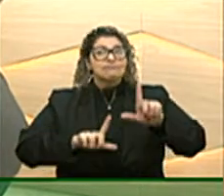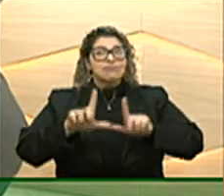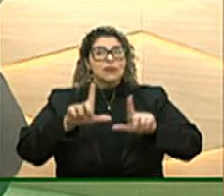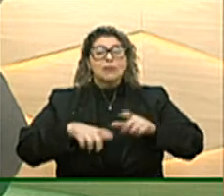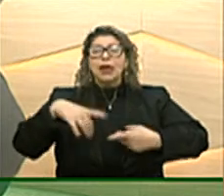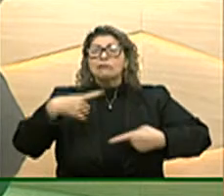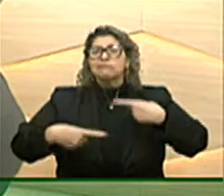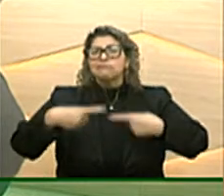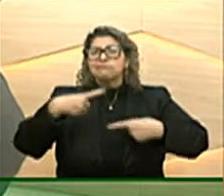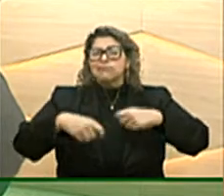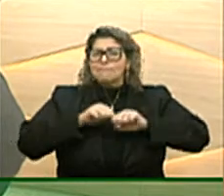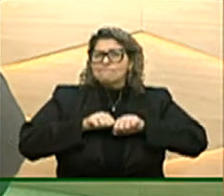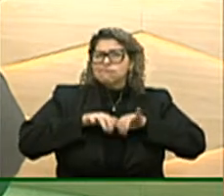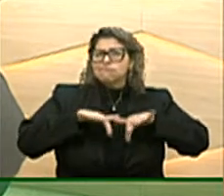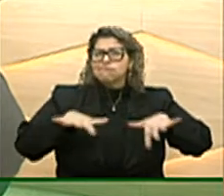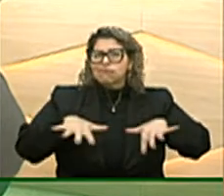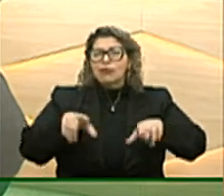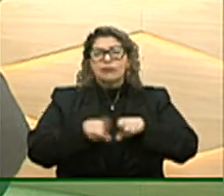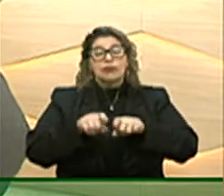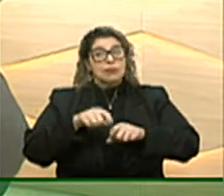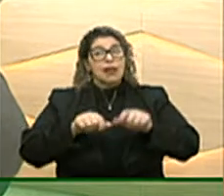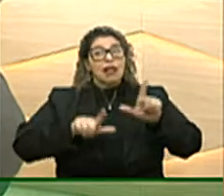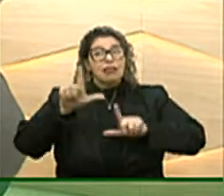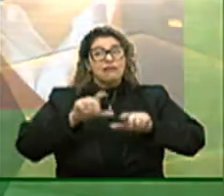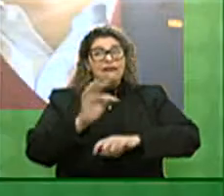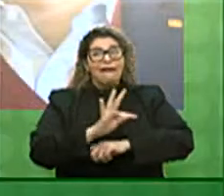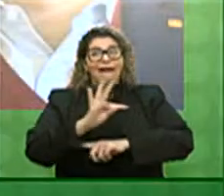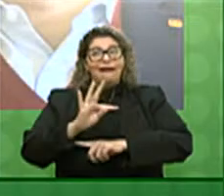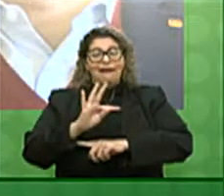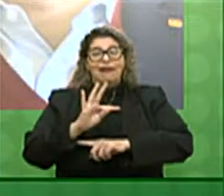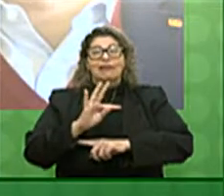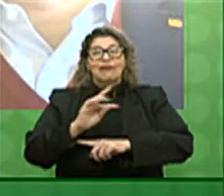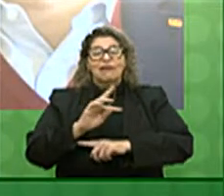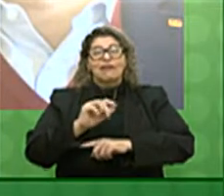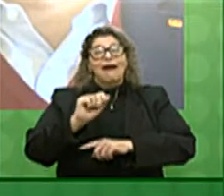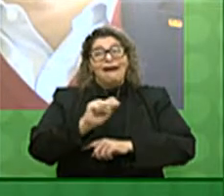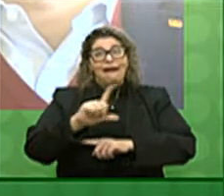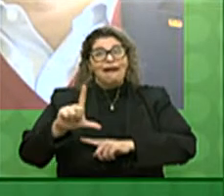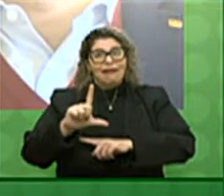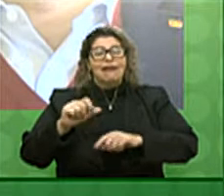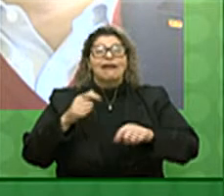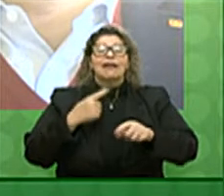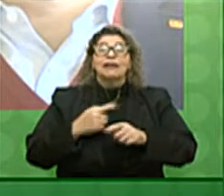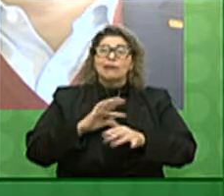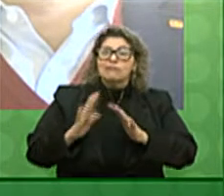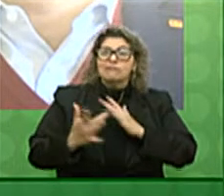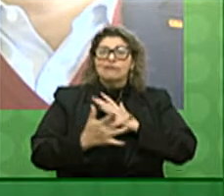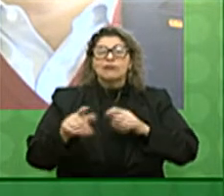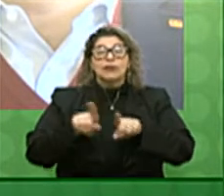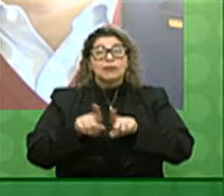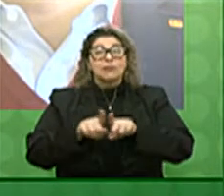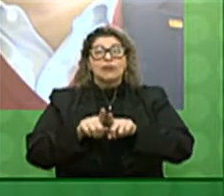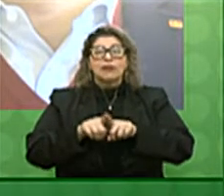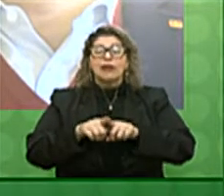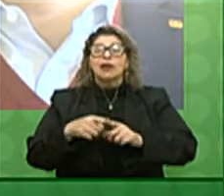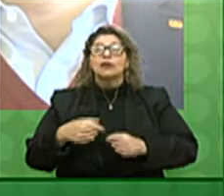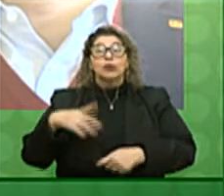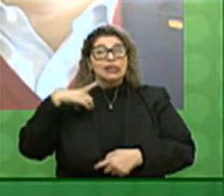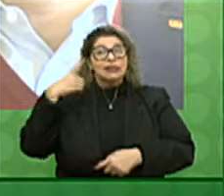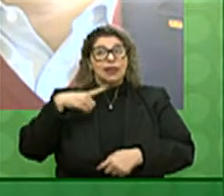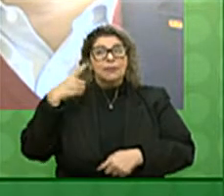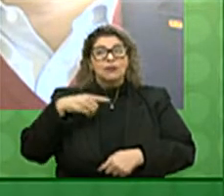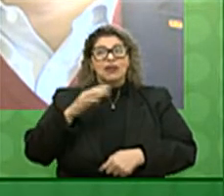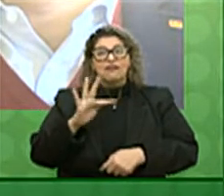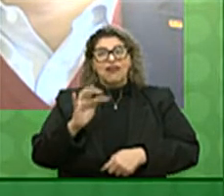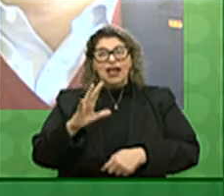é transmitido pela TV Assembleia e pelas redes virtuais do Parlamento. Estão conosco na sala os deputados